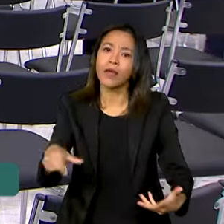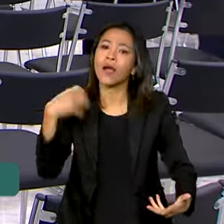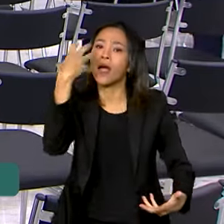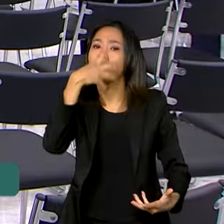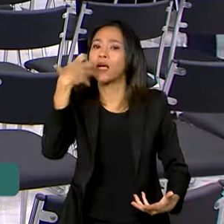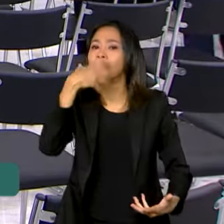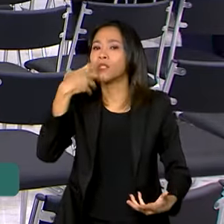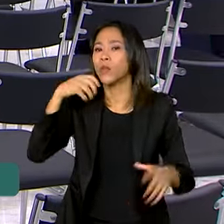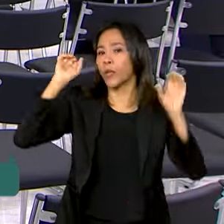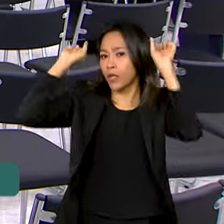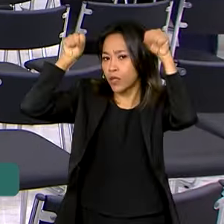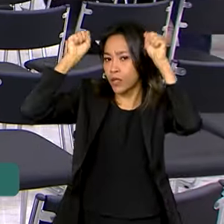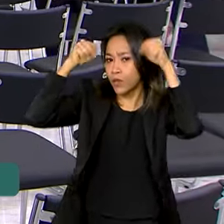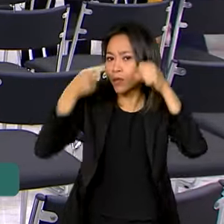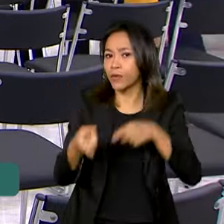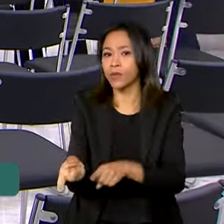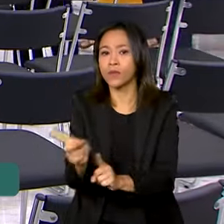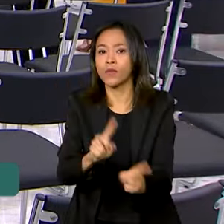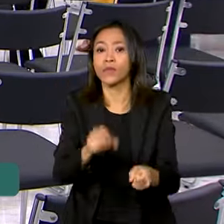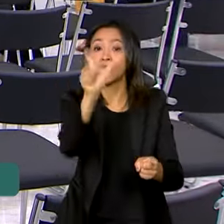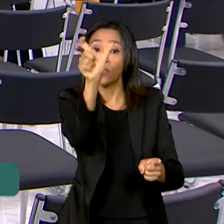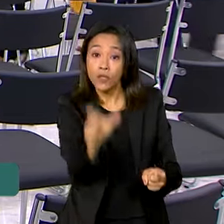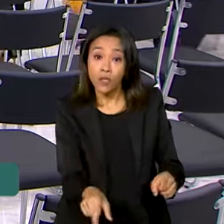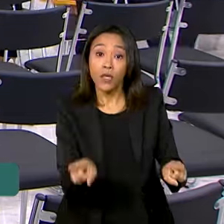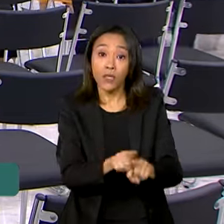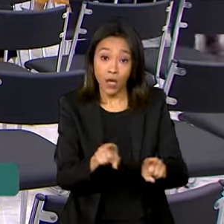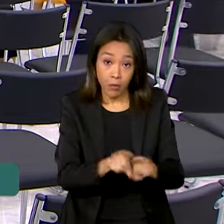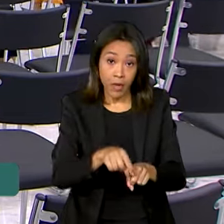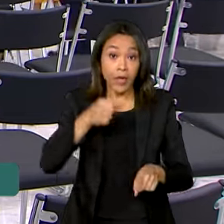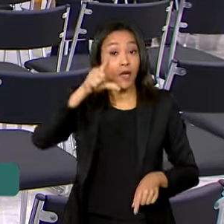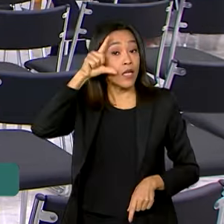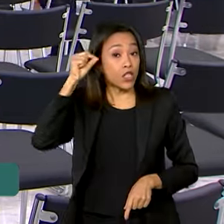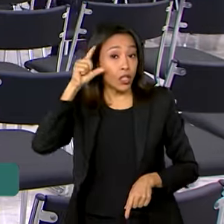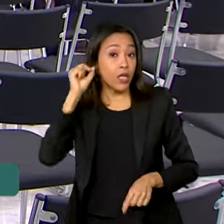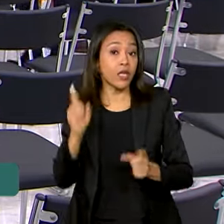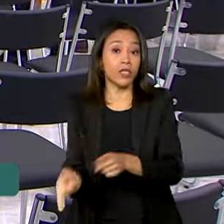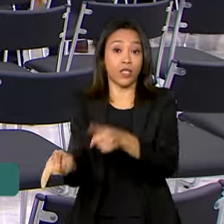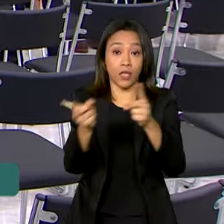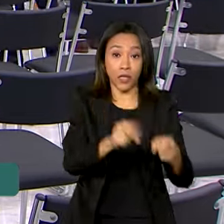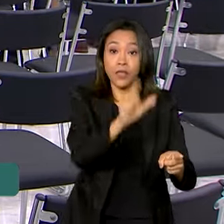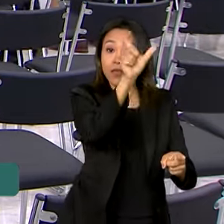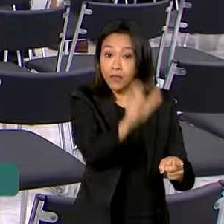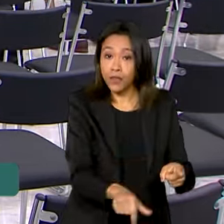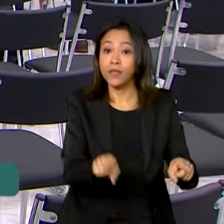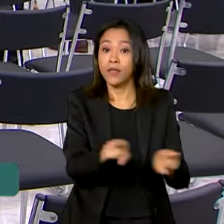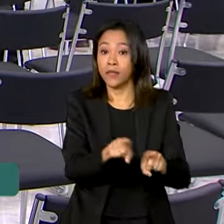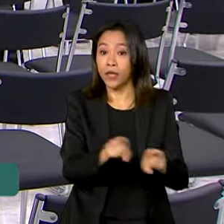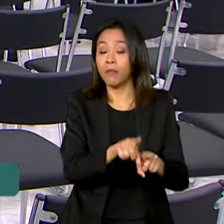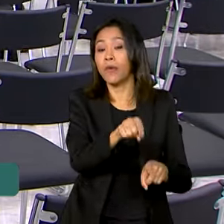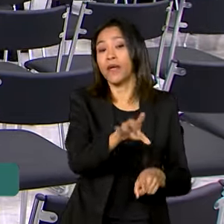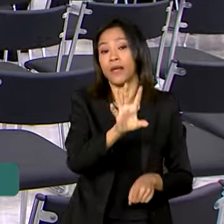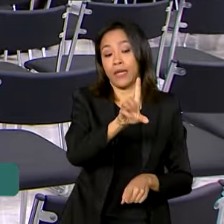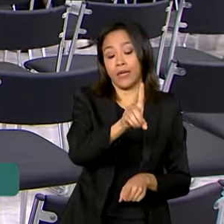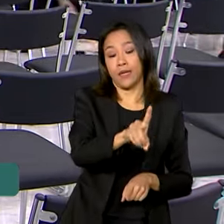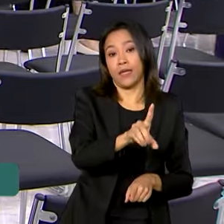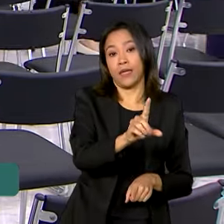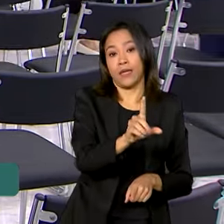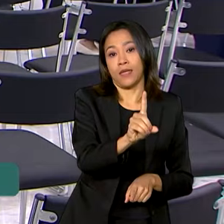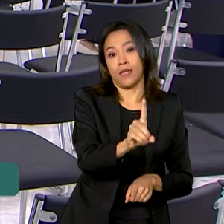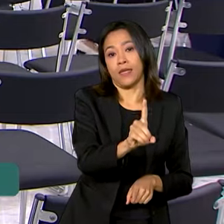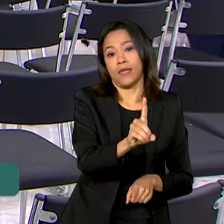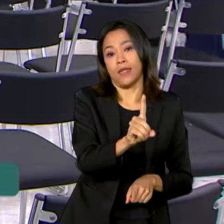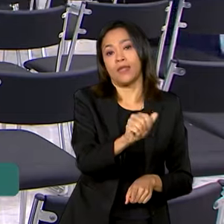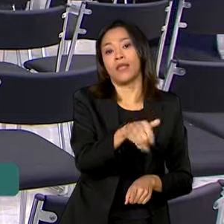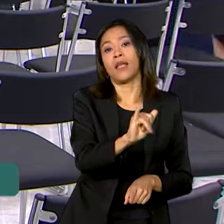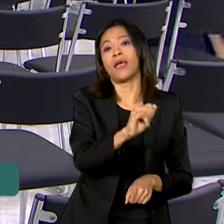apresentadora Xuxa, também a primeira-dama Janja da Silva, e também a ginasta Daiane dos Santos. Então, agenda cheia aqui hoje no Palácio